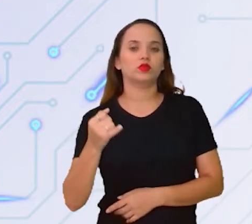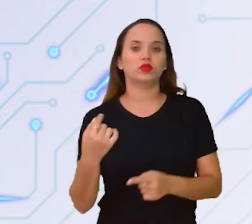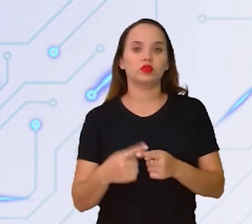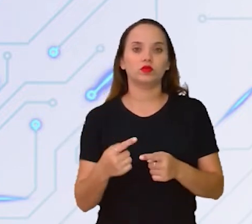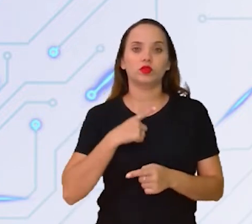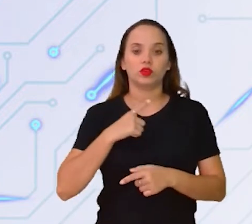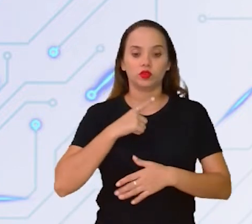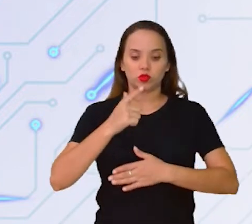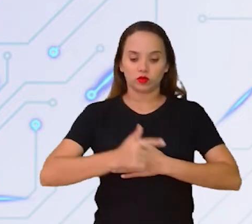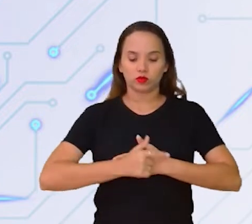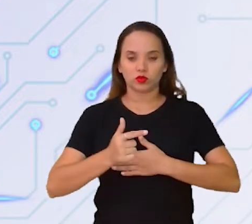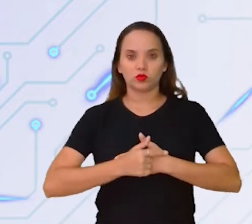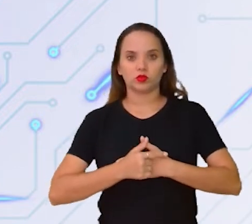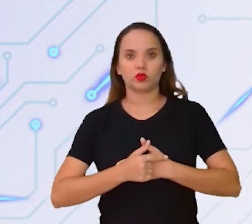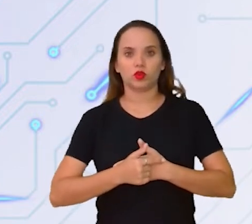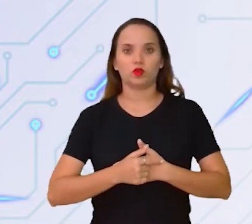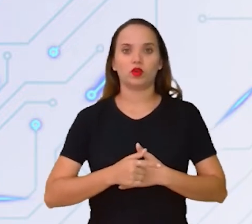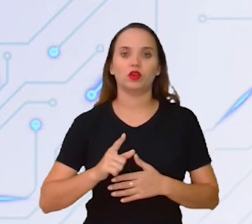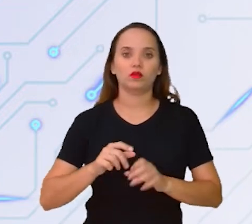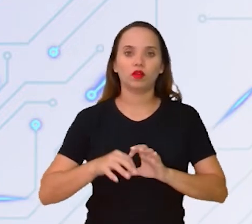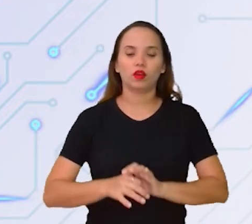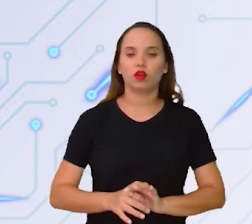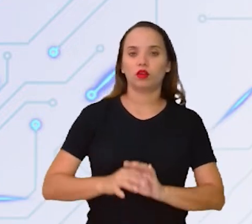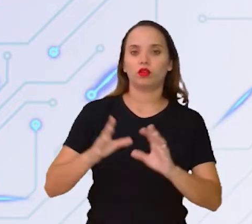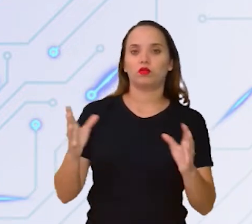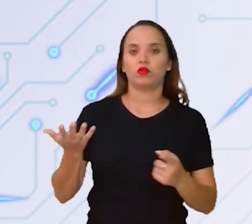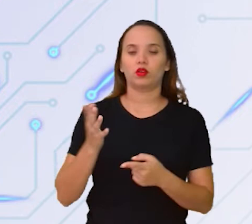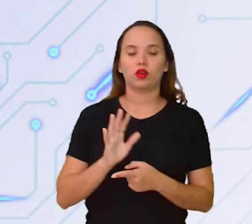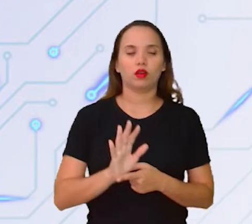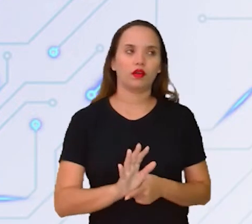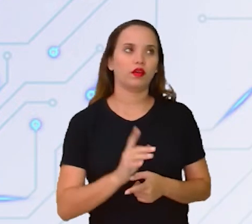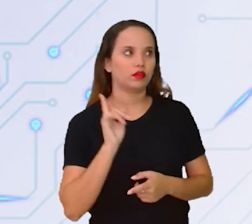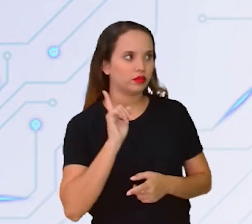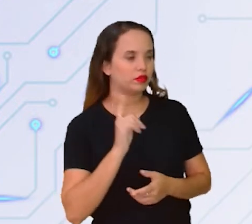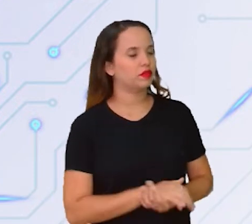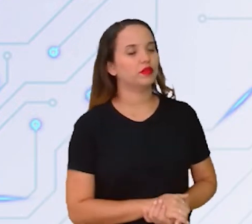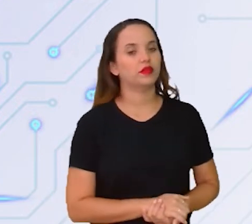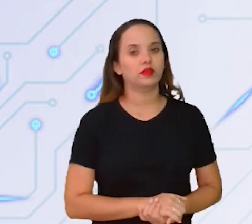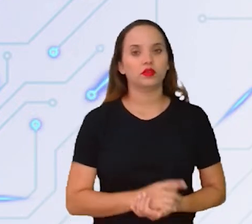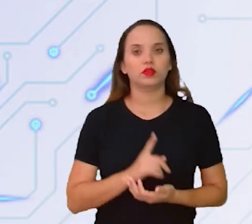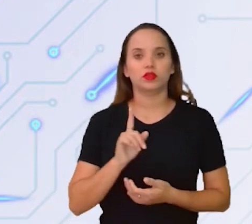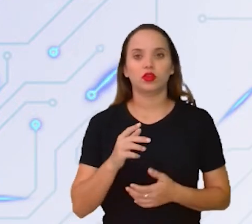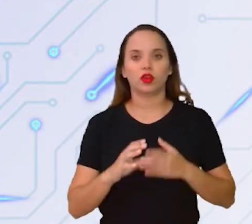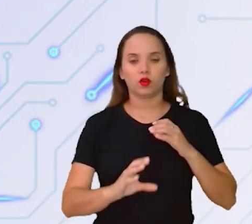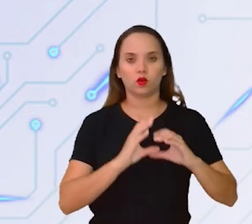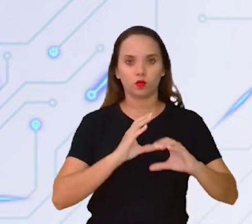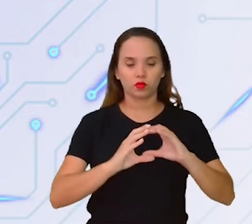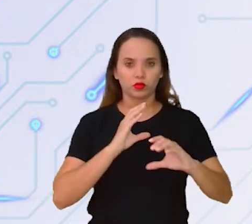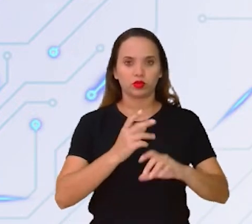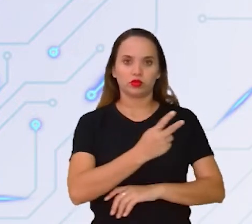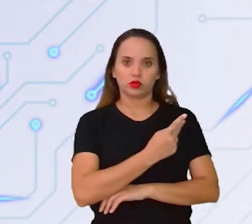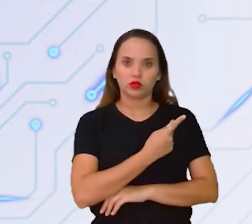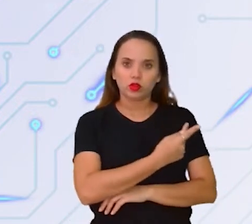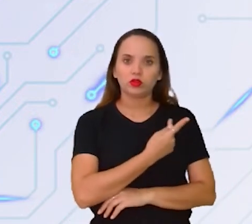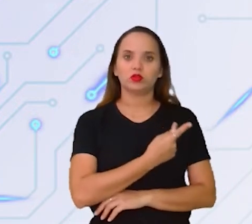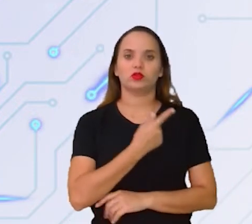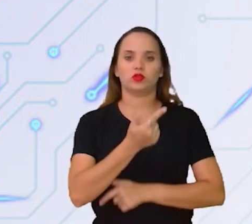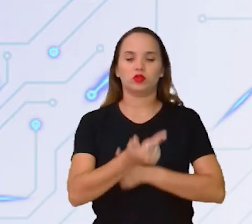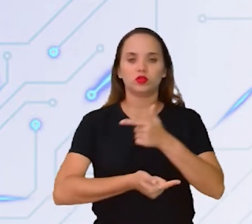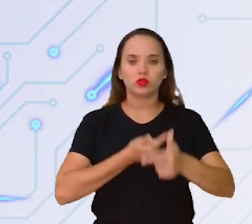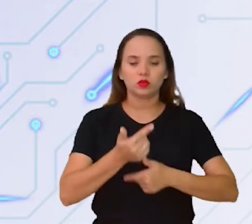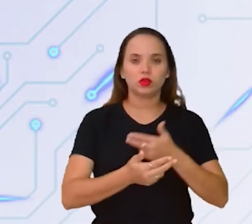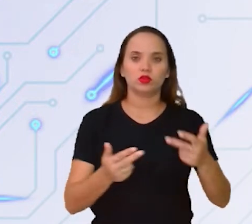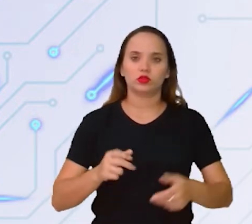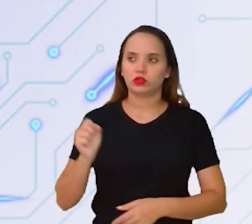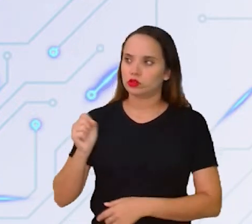funcionamento que vai possibilitar, no caso aí, Carla, é a gente se comunicar, a gente trabalhar com diversas coisas. E as